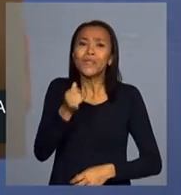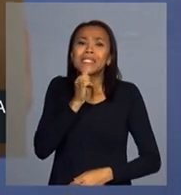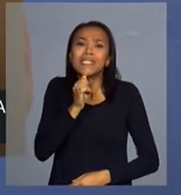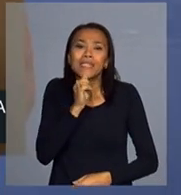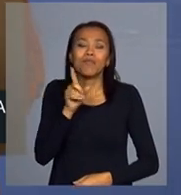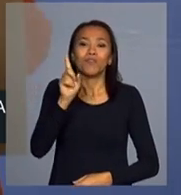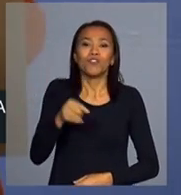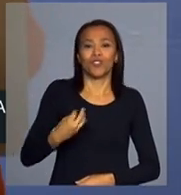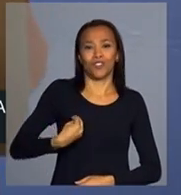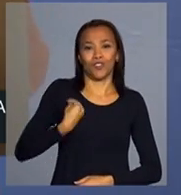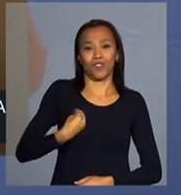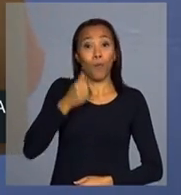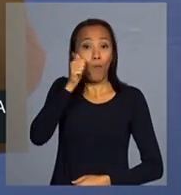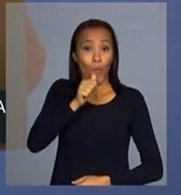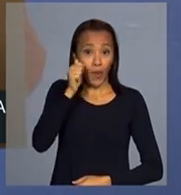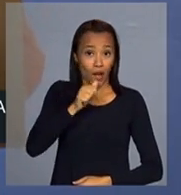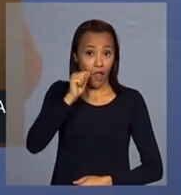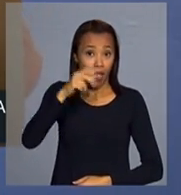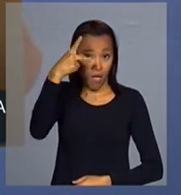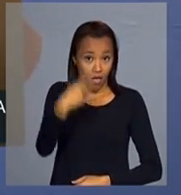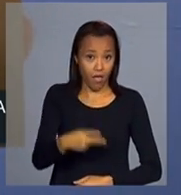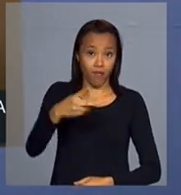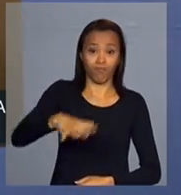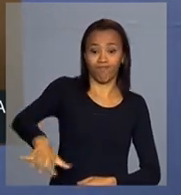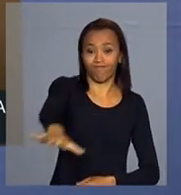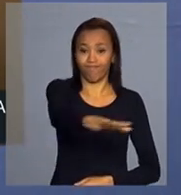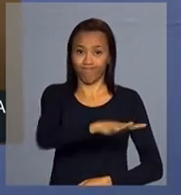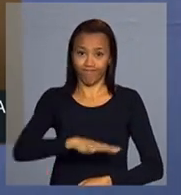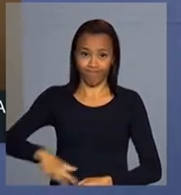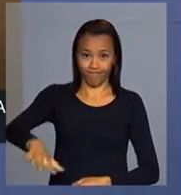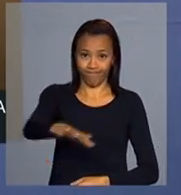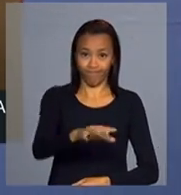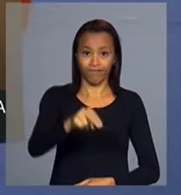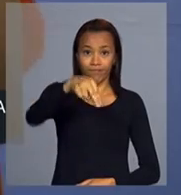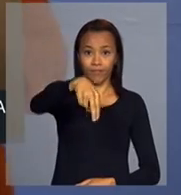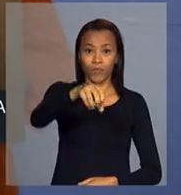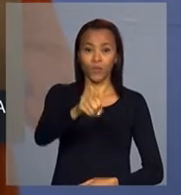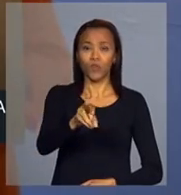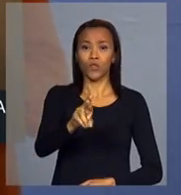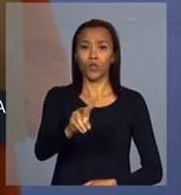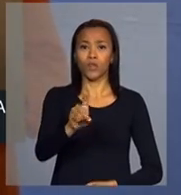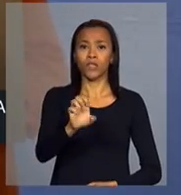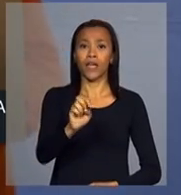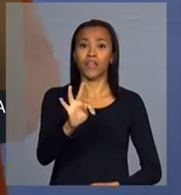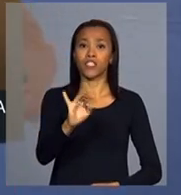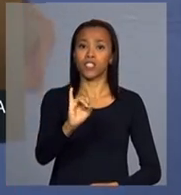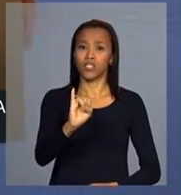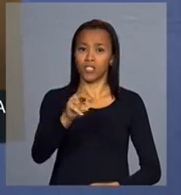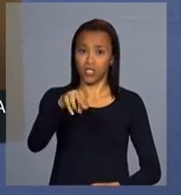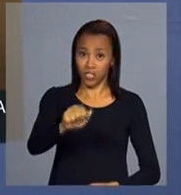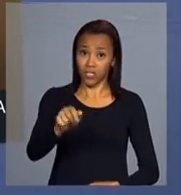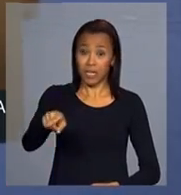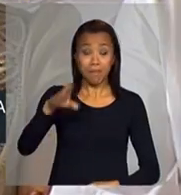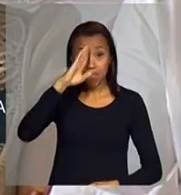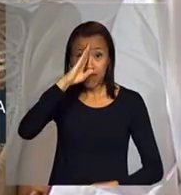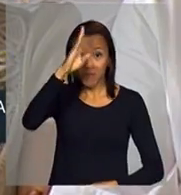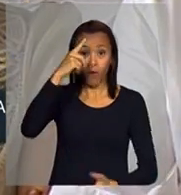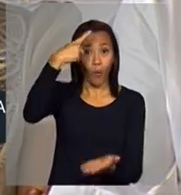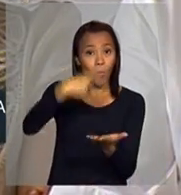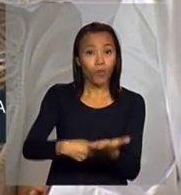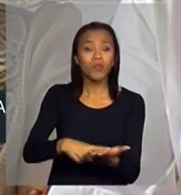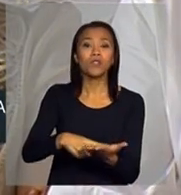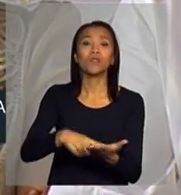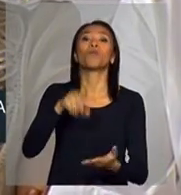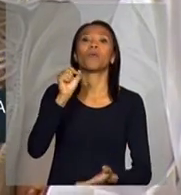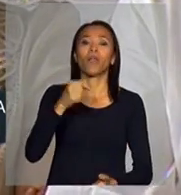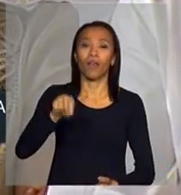nordestina comprometida com uma das questões principais do nosso país, que é a questão das crianças.